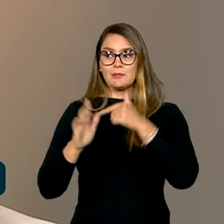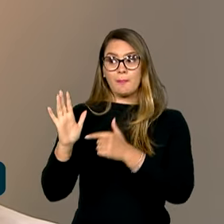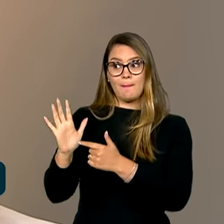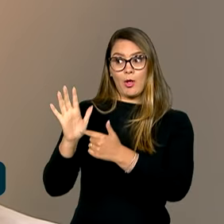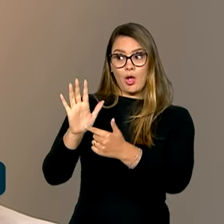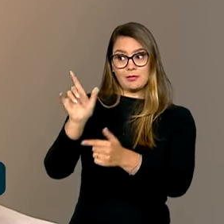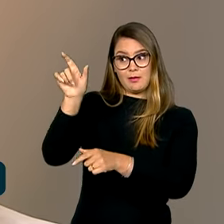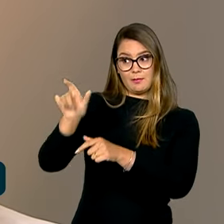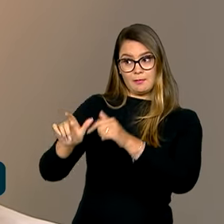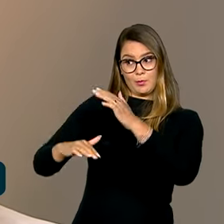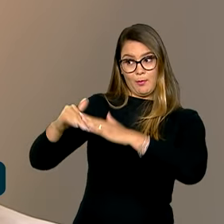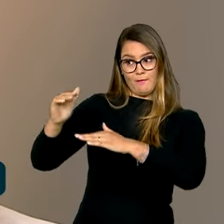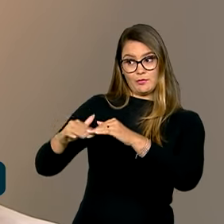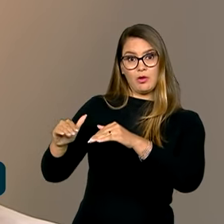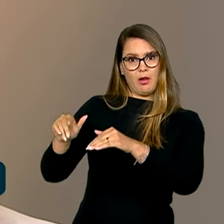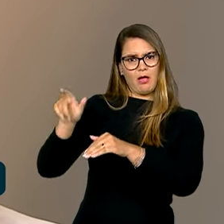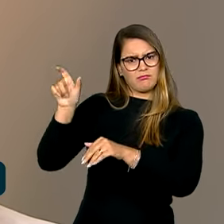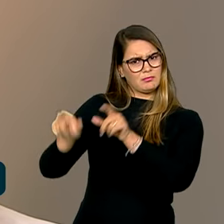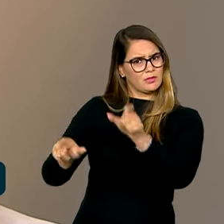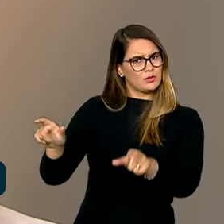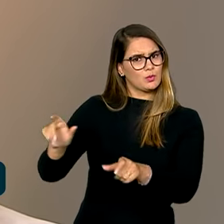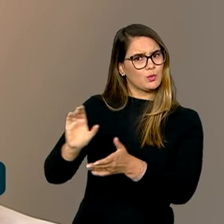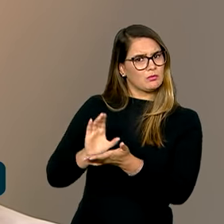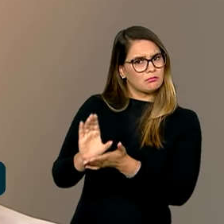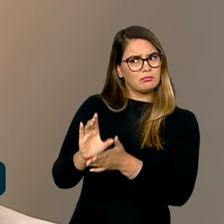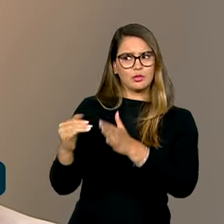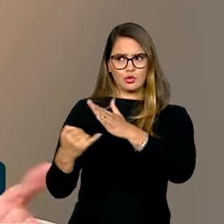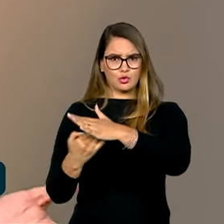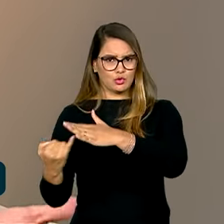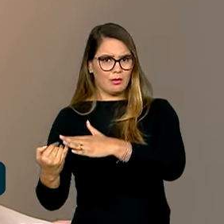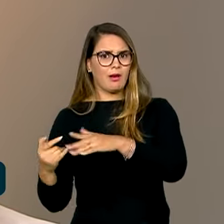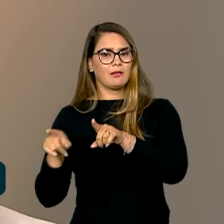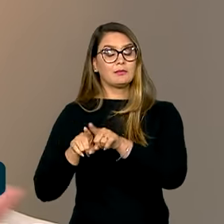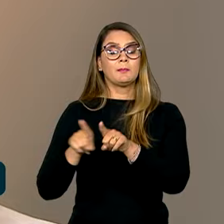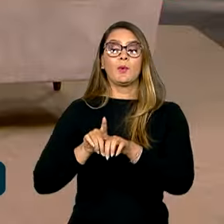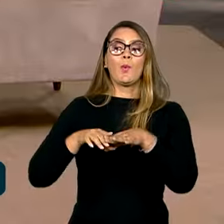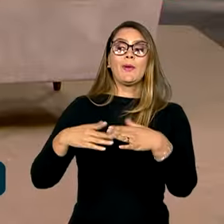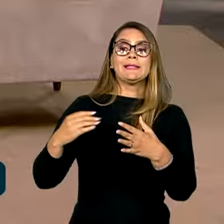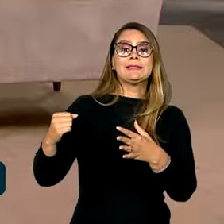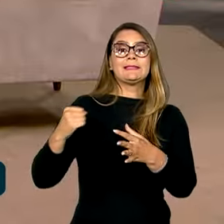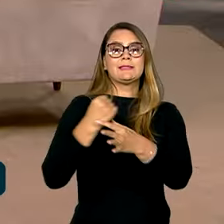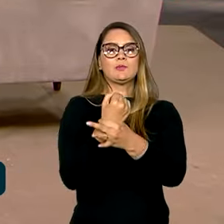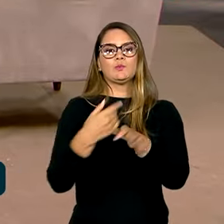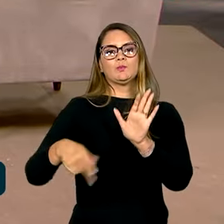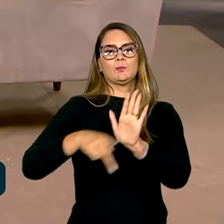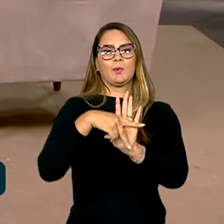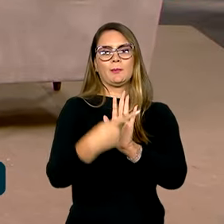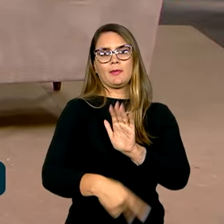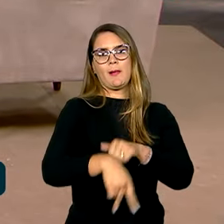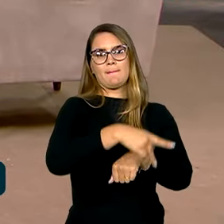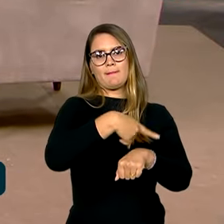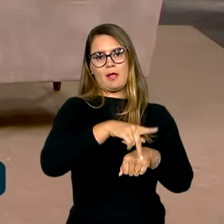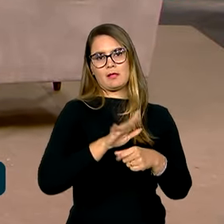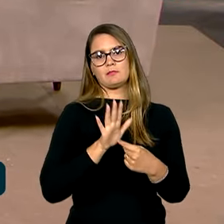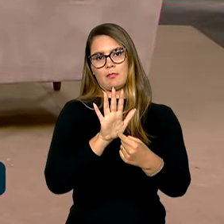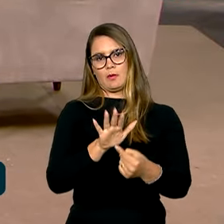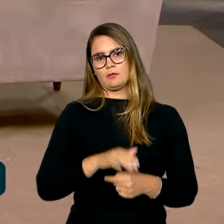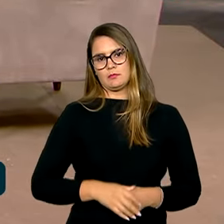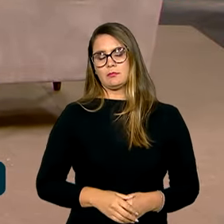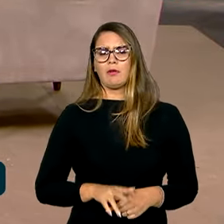aos investidores, pessoas físicas e institucionais também, qual a segurança que o país transmite.